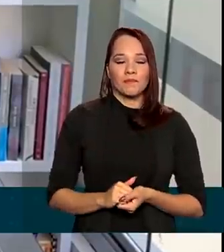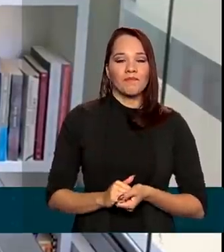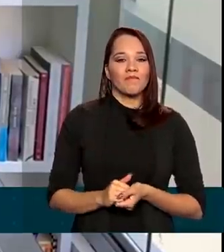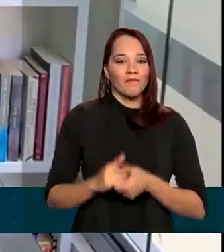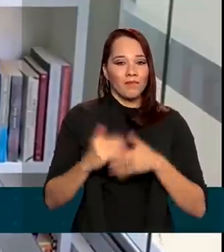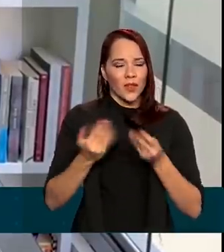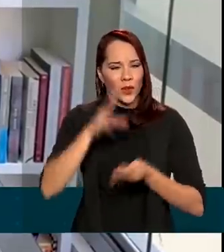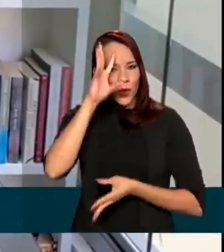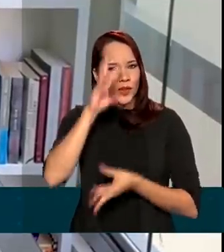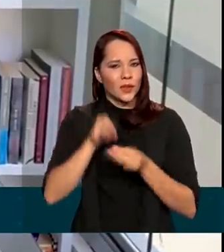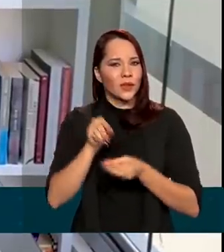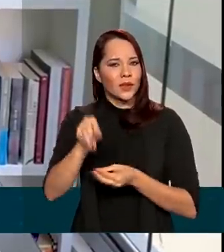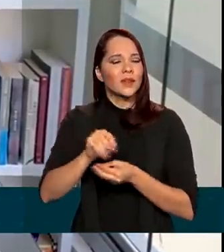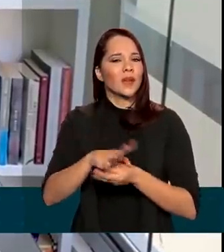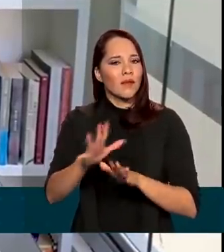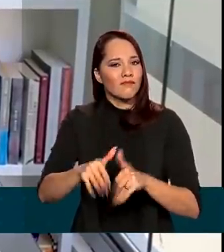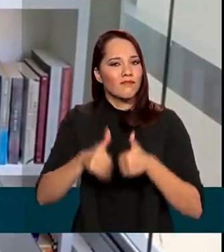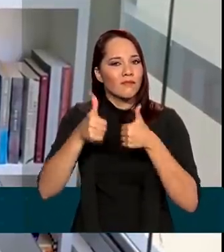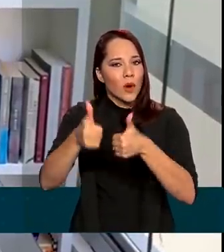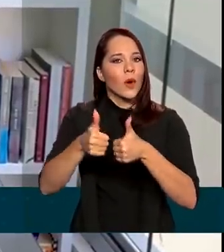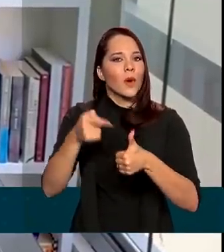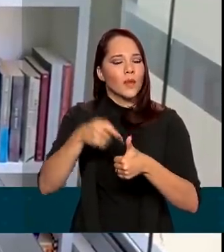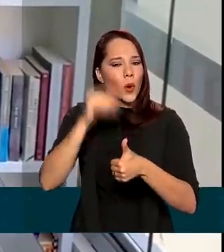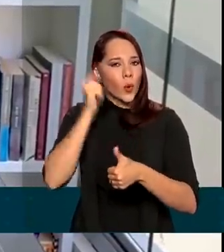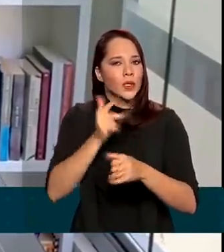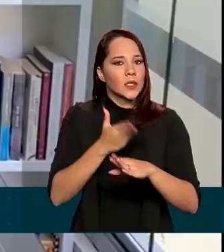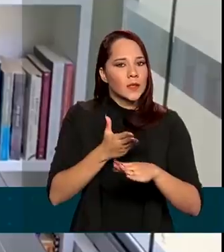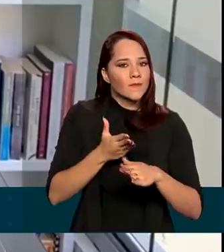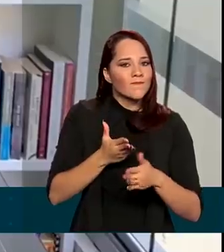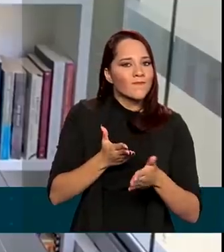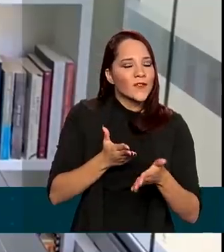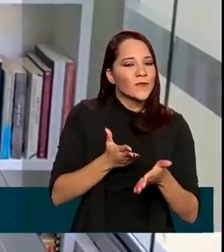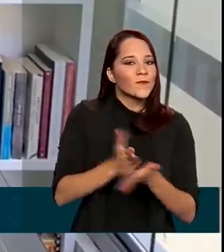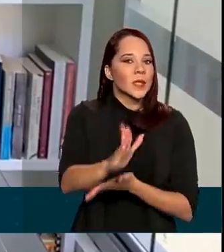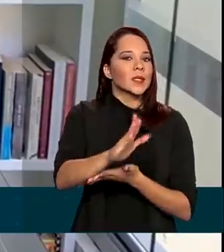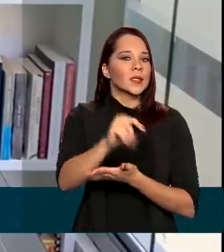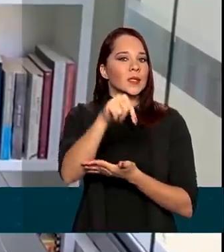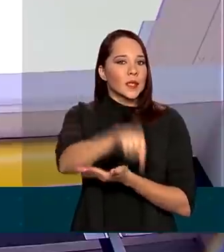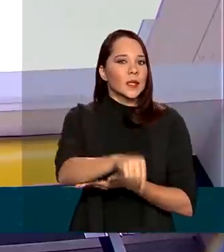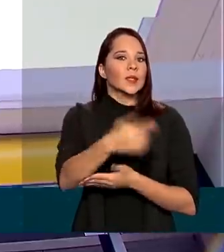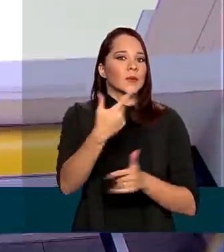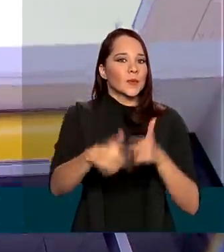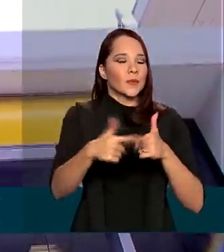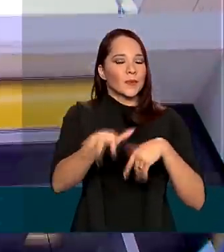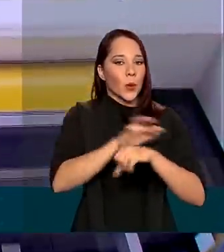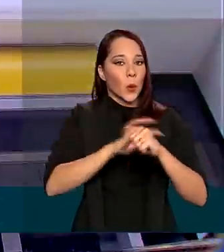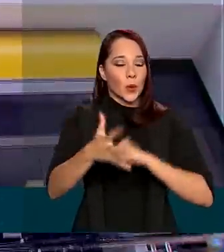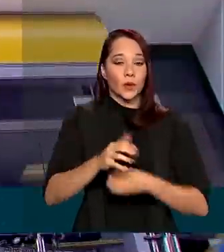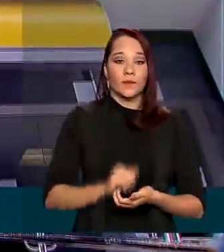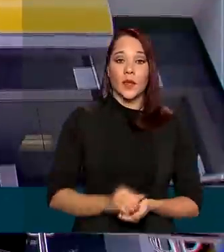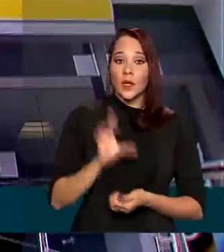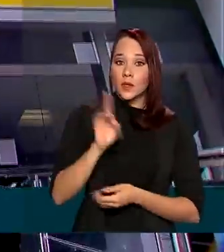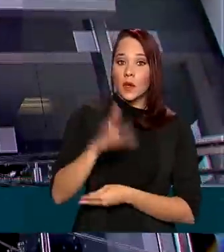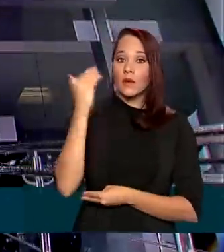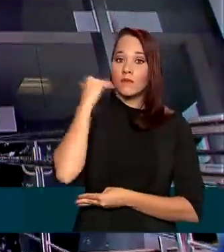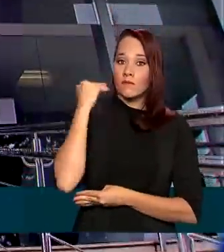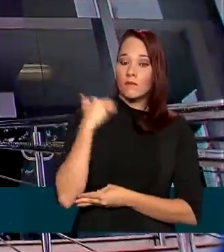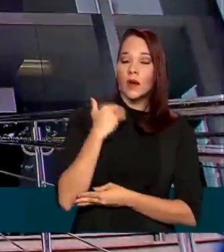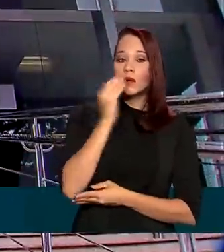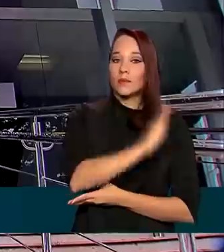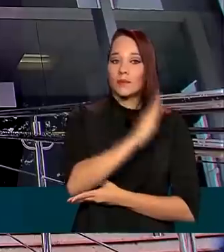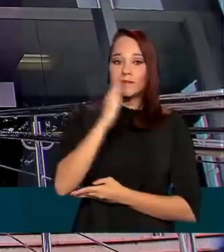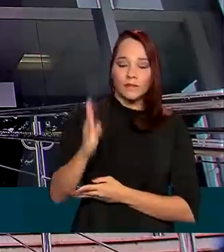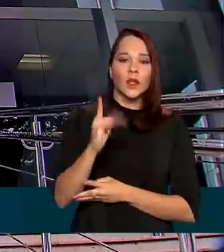isso como extremamente positivo para atravessarmos a crise que estamos vivendo neste momento. Só o Banco do Brasil liberou 3